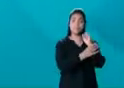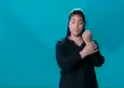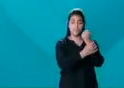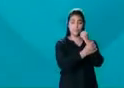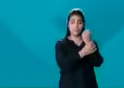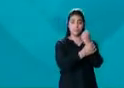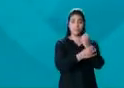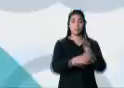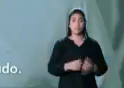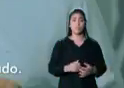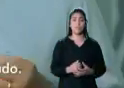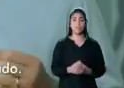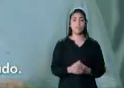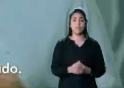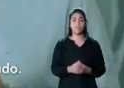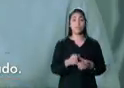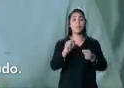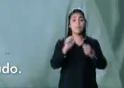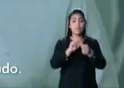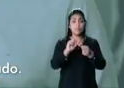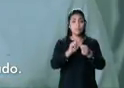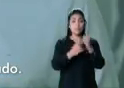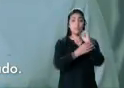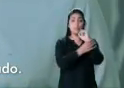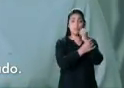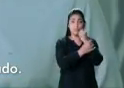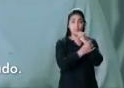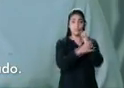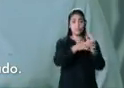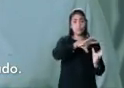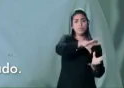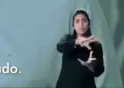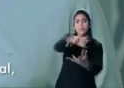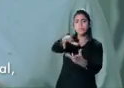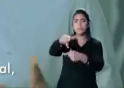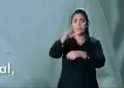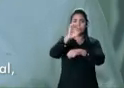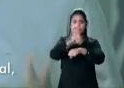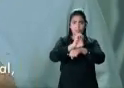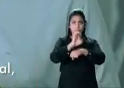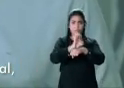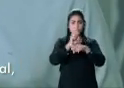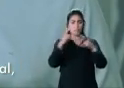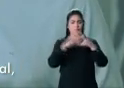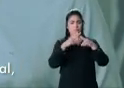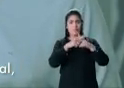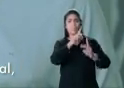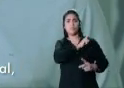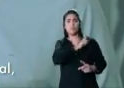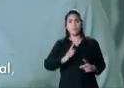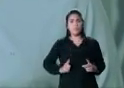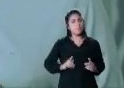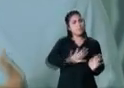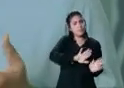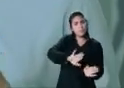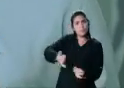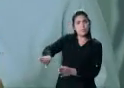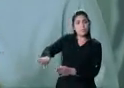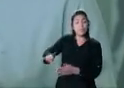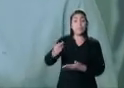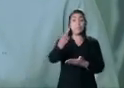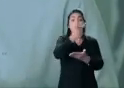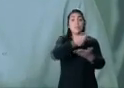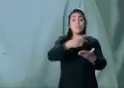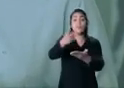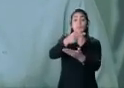Segurança. Vamos levar a segurança para todo o Estado. Ao invés de brigar com o governo federal, nós vamos